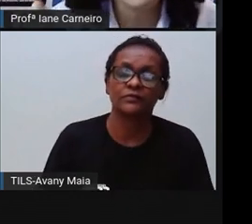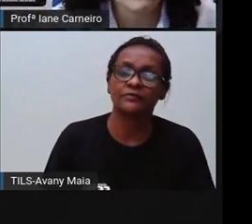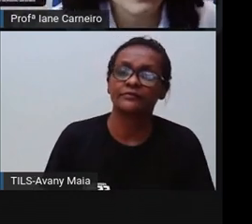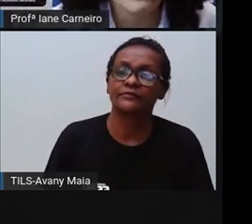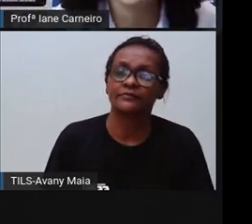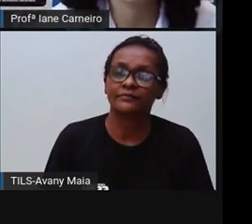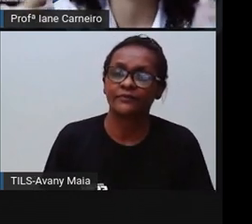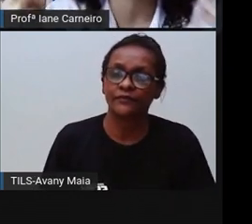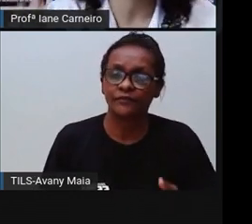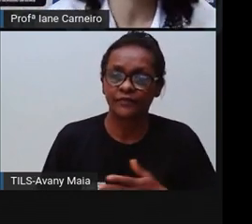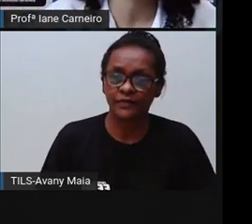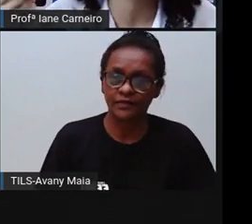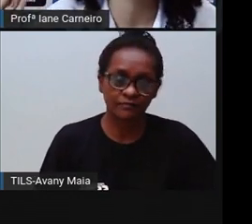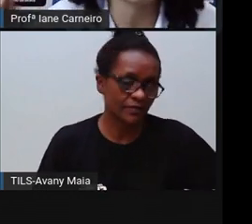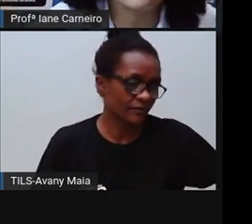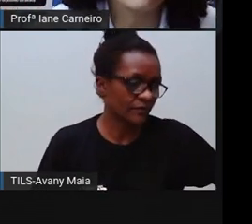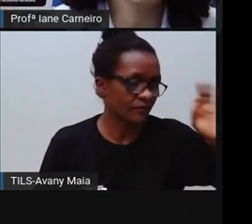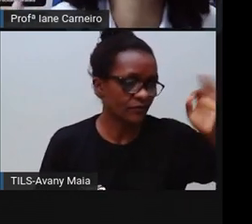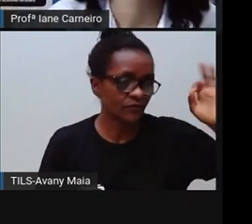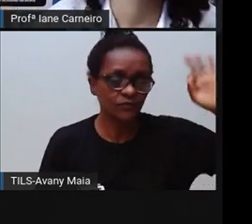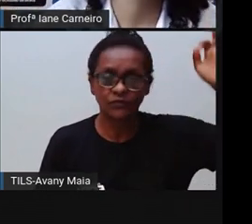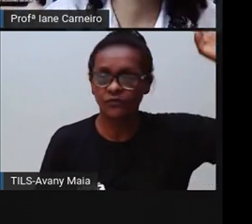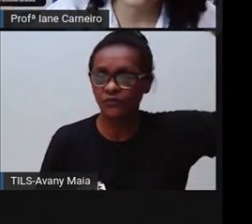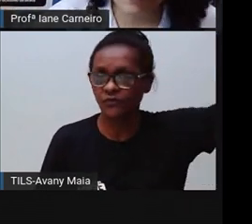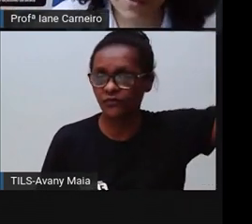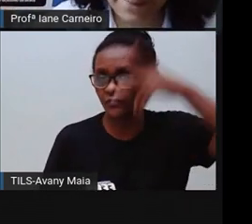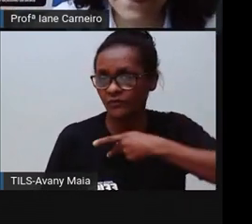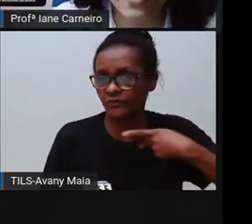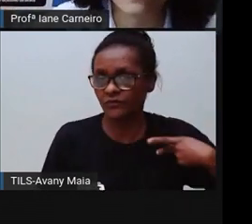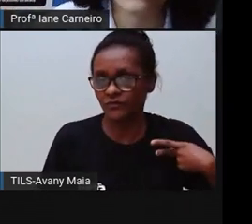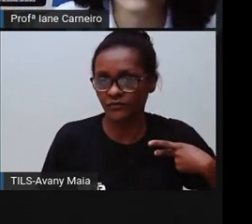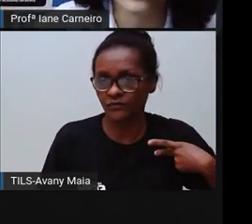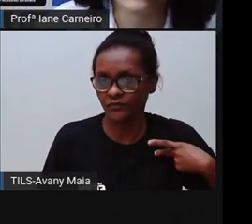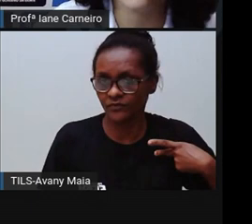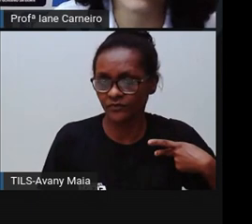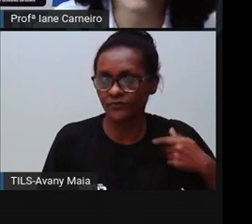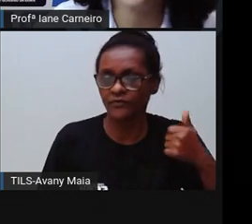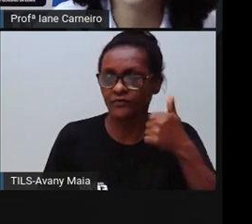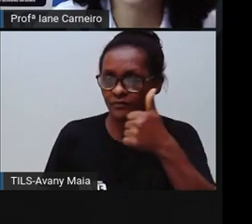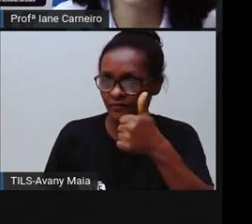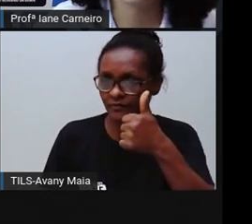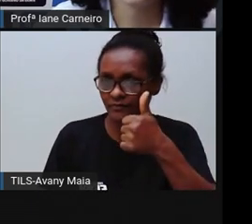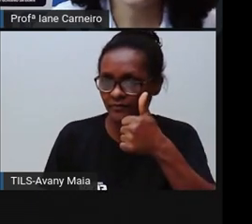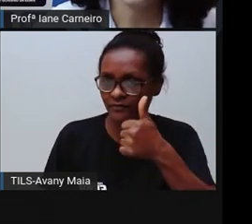para que você, criança, cresça, saudável, né? E se desenvolva bem, tá joia?